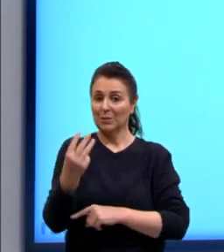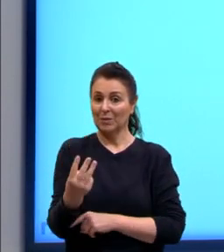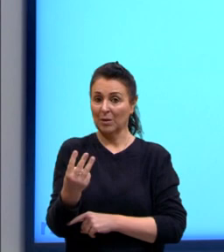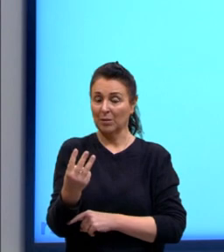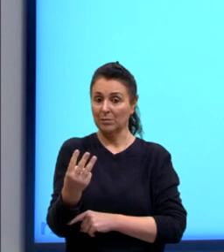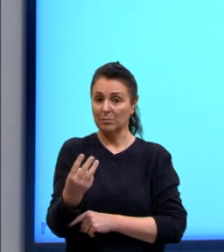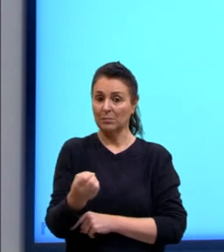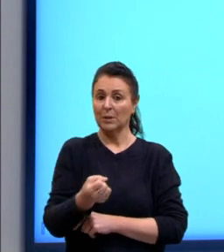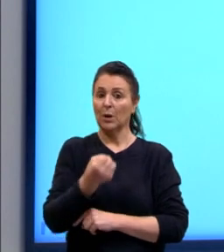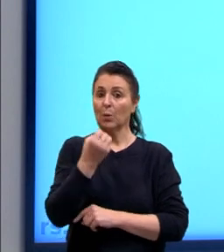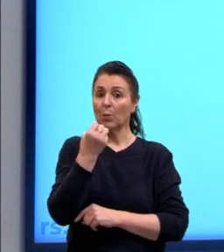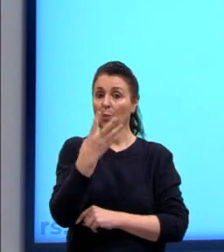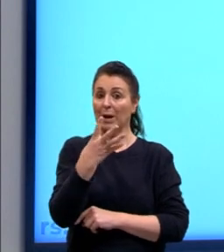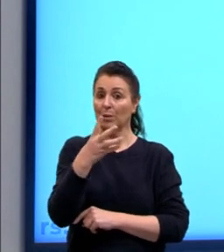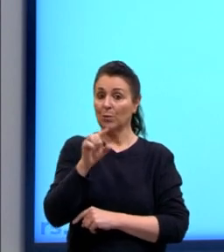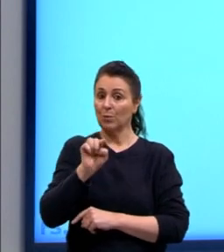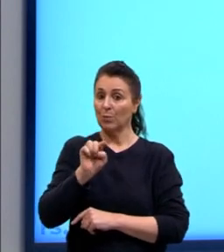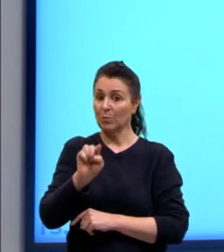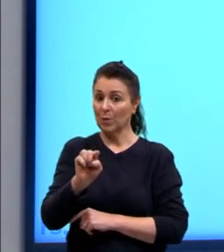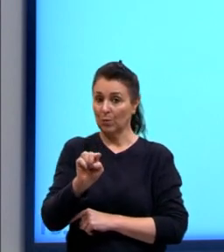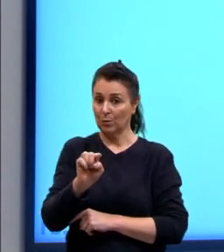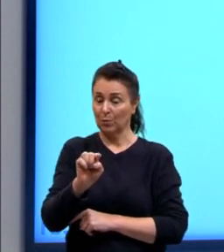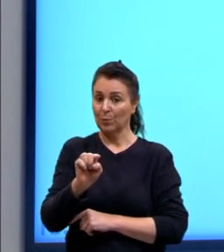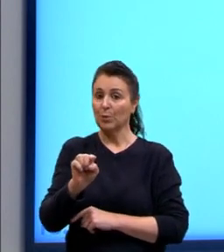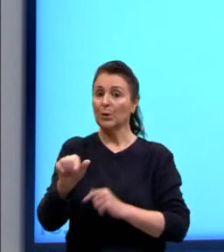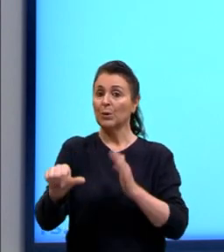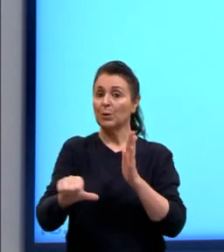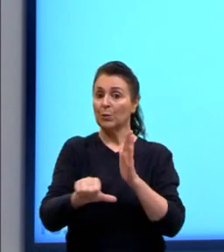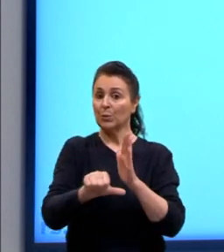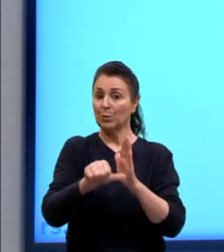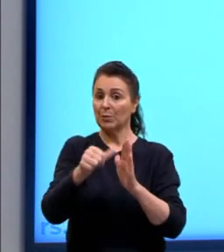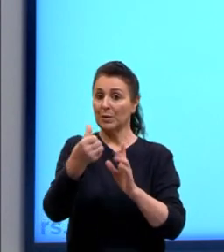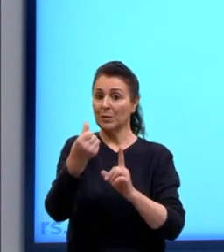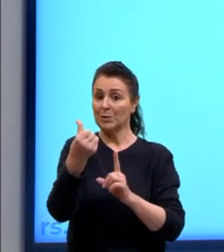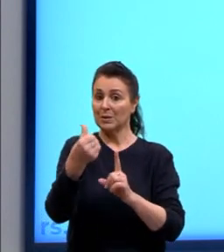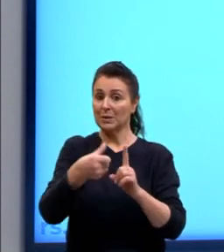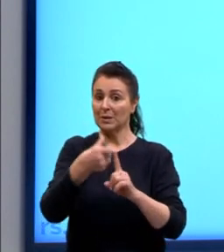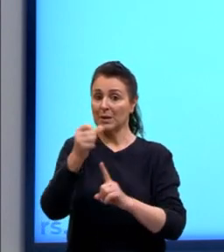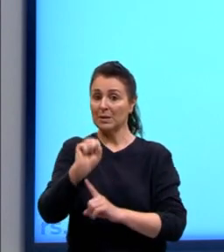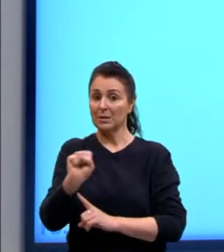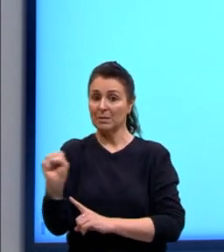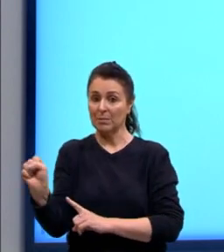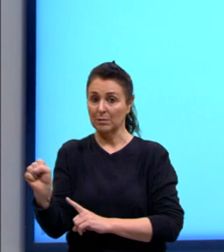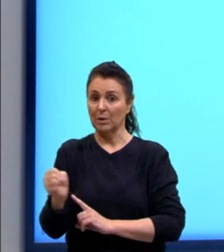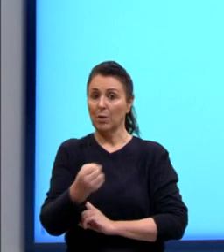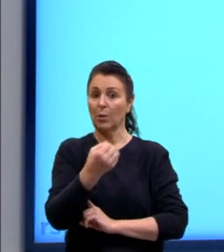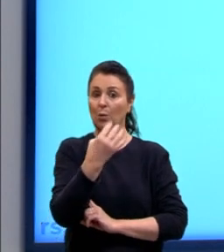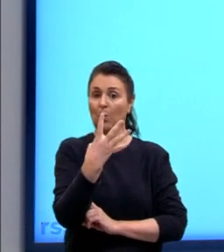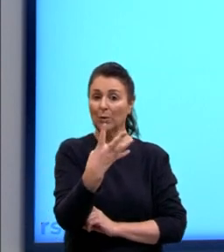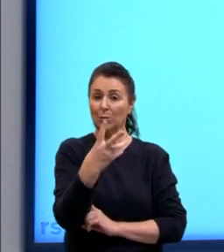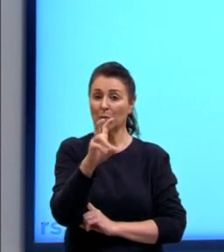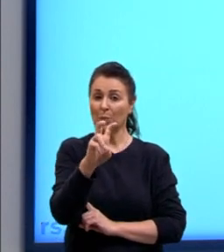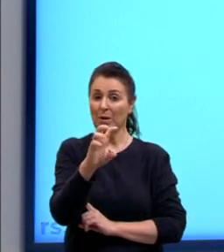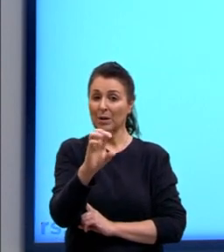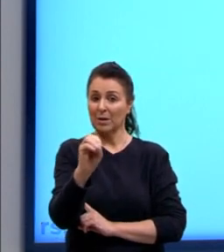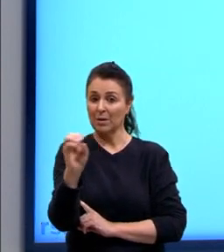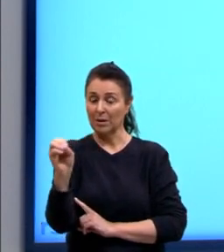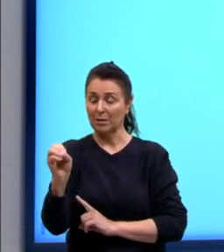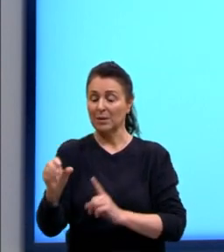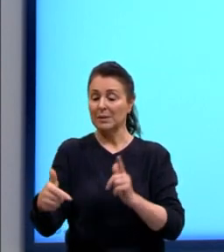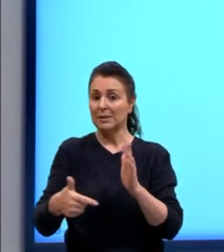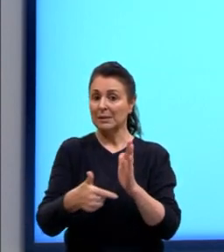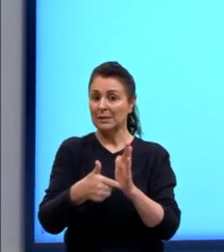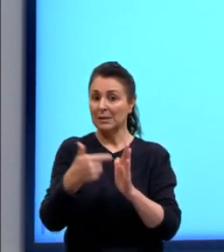4.000 unidades no primeiro semestre, para 4.500 unidades no segundo semestre.